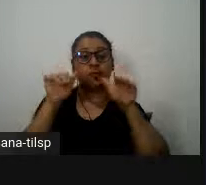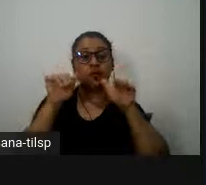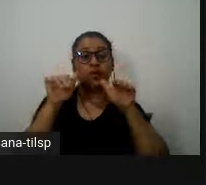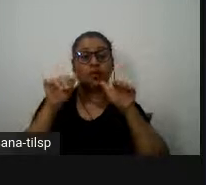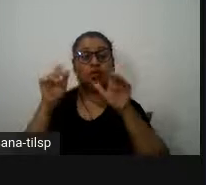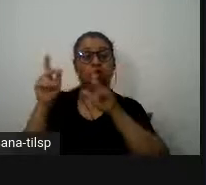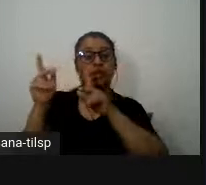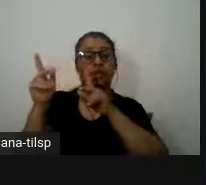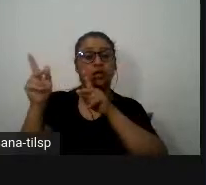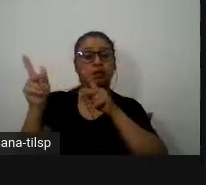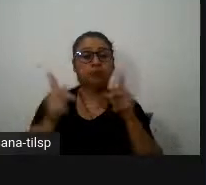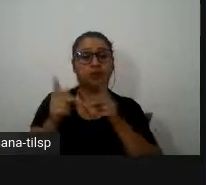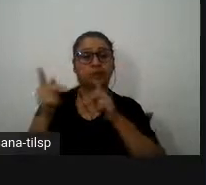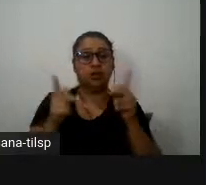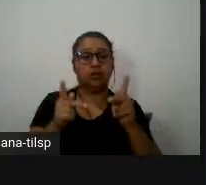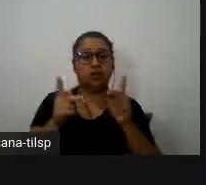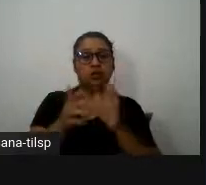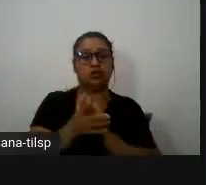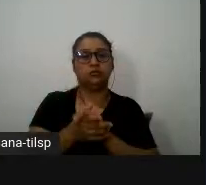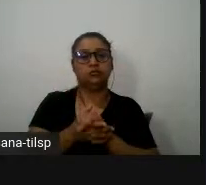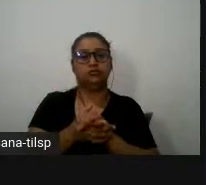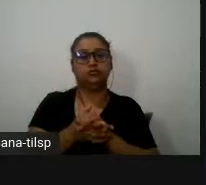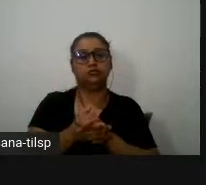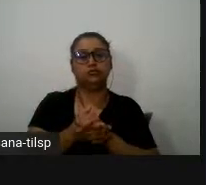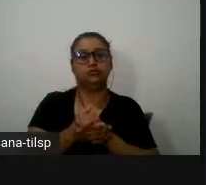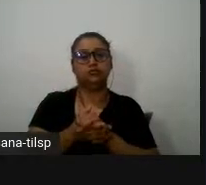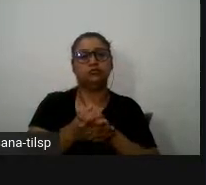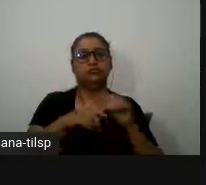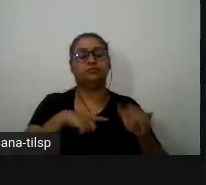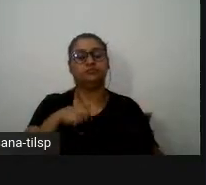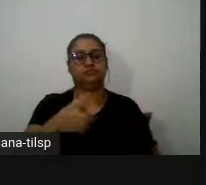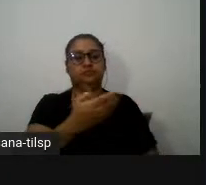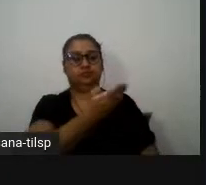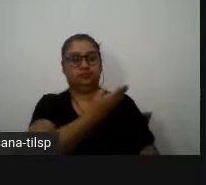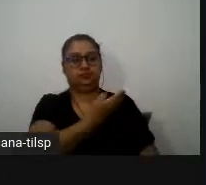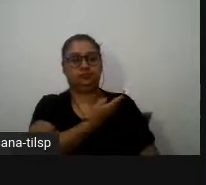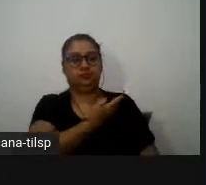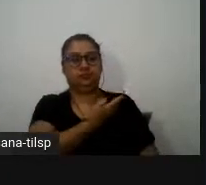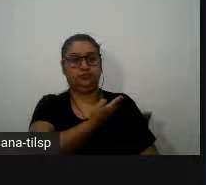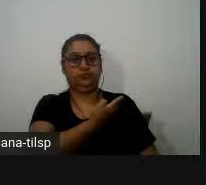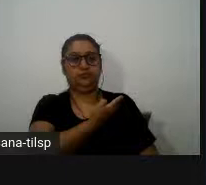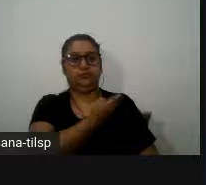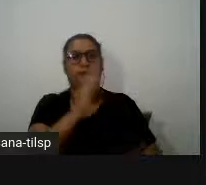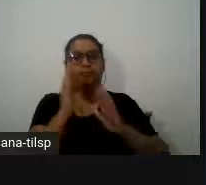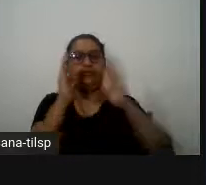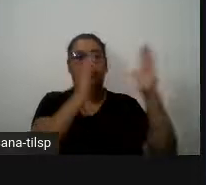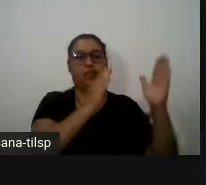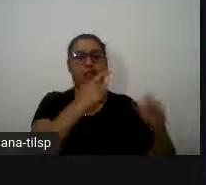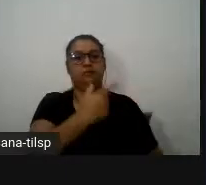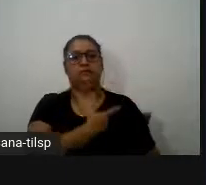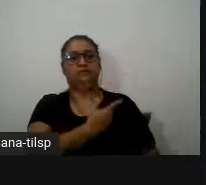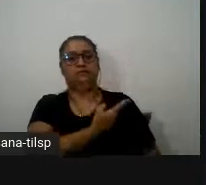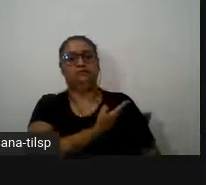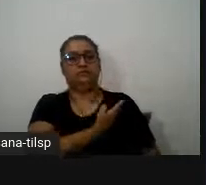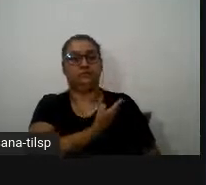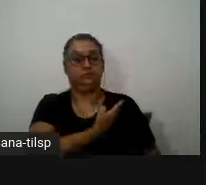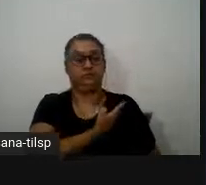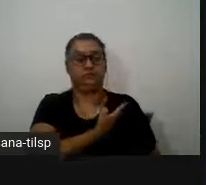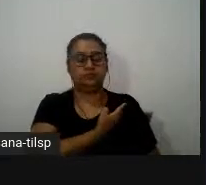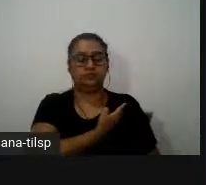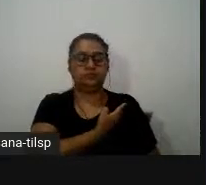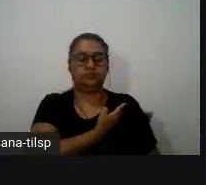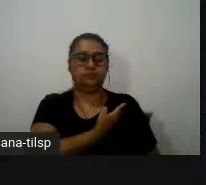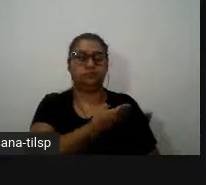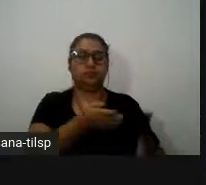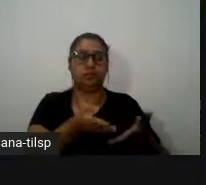e a ausência de daíticos o texto do lado esquerdo tem como título o nascimento de um planeta foi captado pela